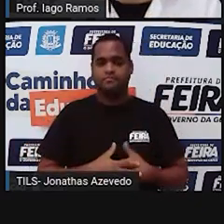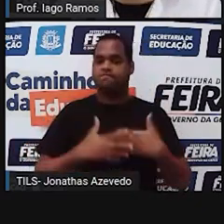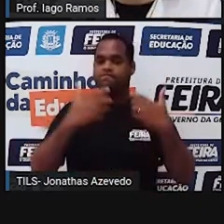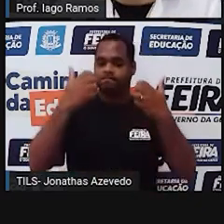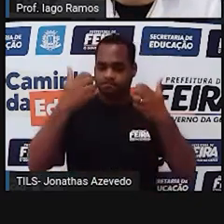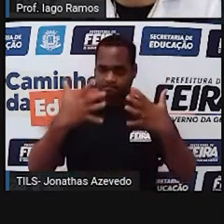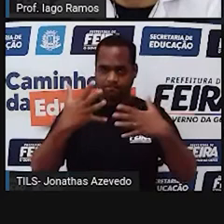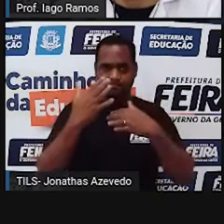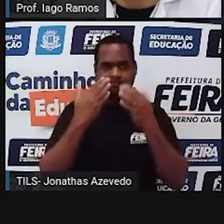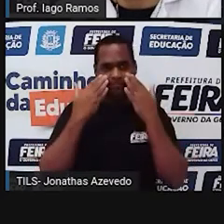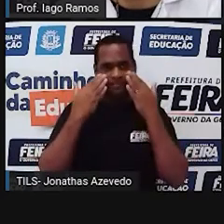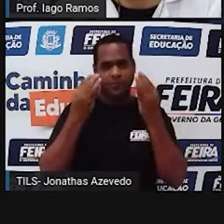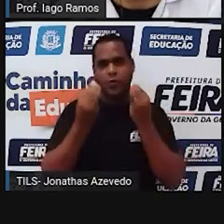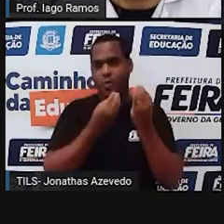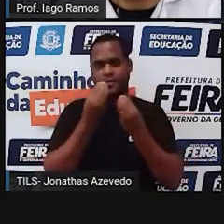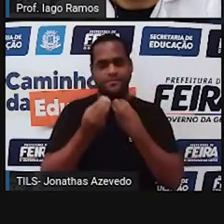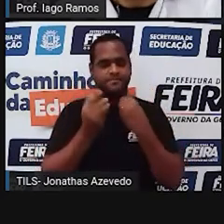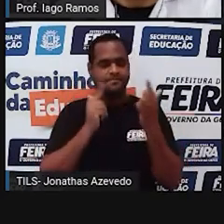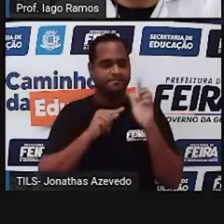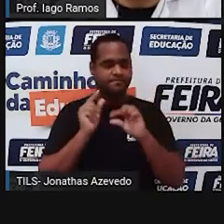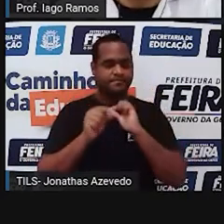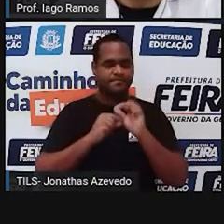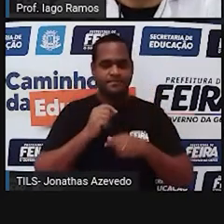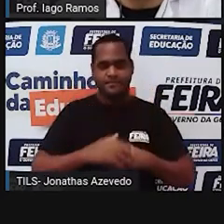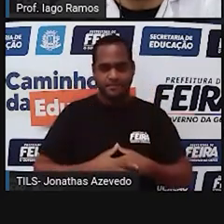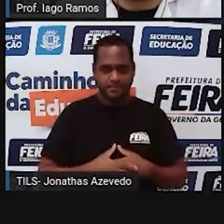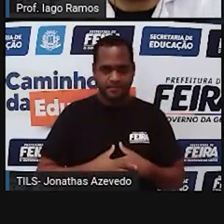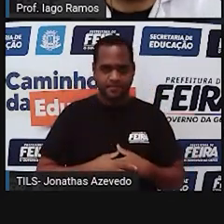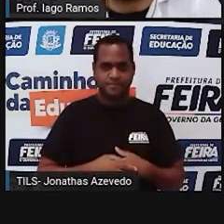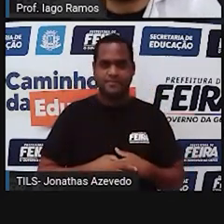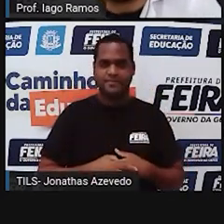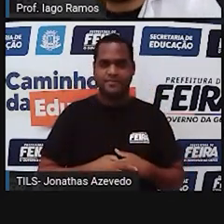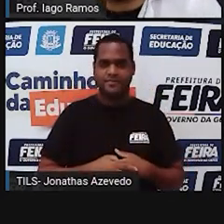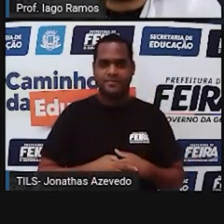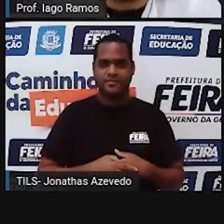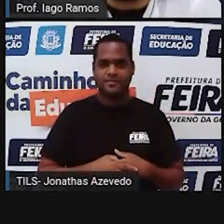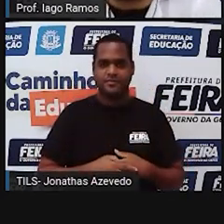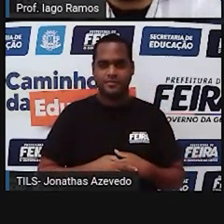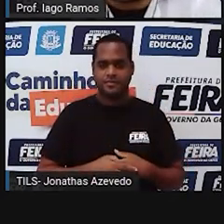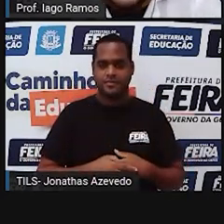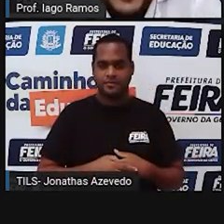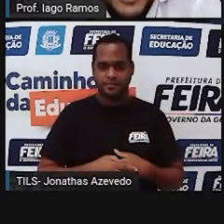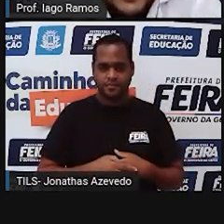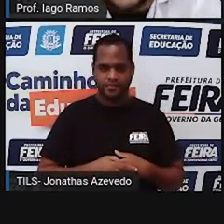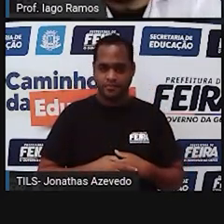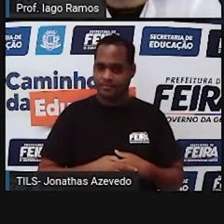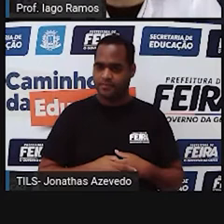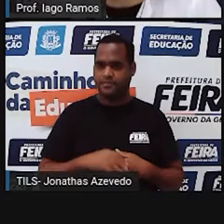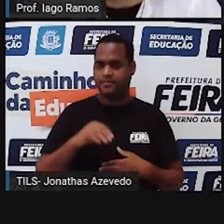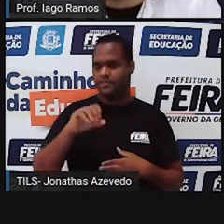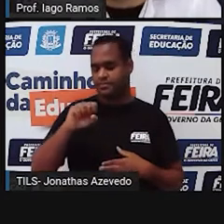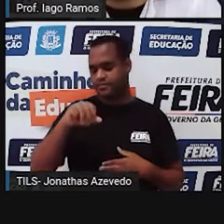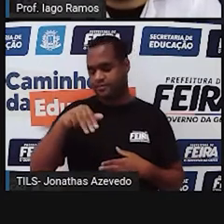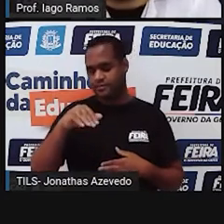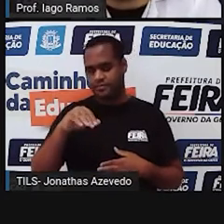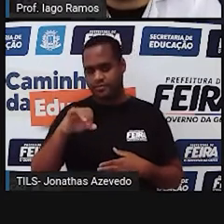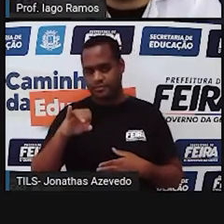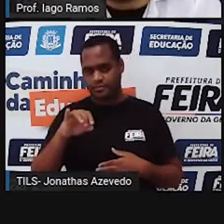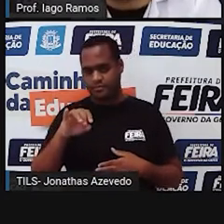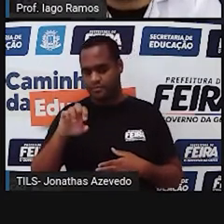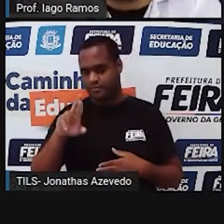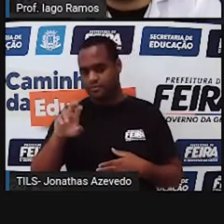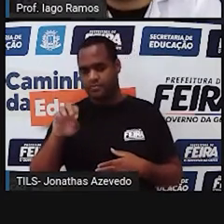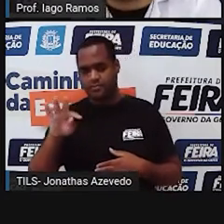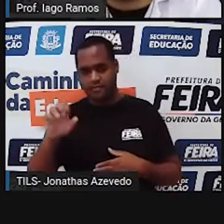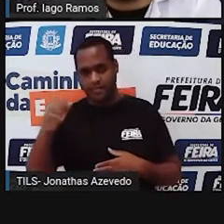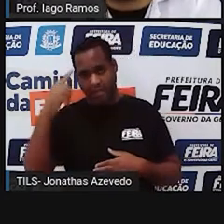mostrar como é que a gente faz isso. Então eu vou fazer uma construção ali, Vou pegar uma semirreta. Semirreta é uma